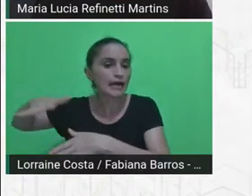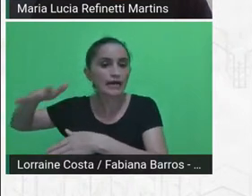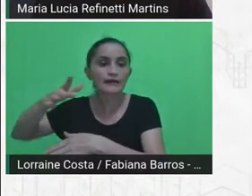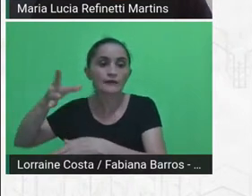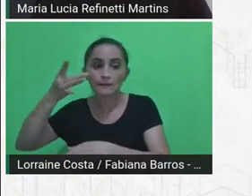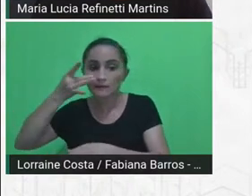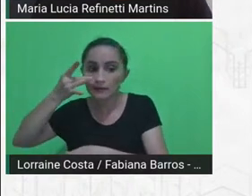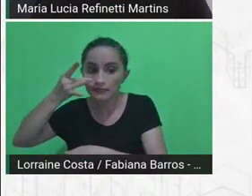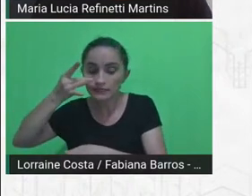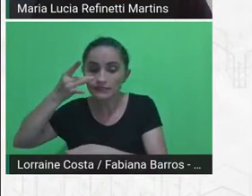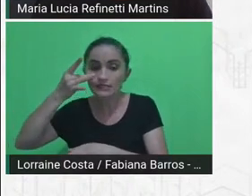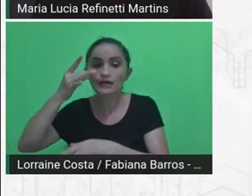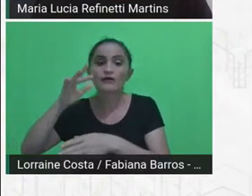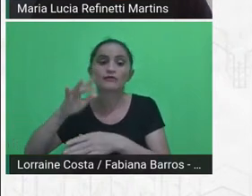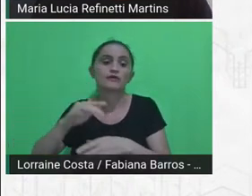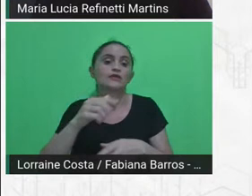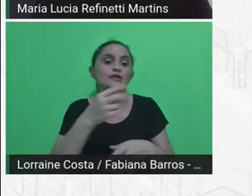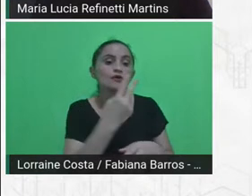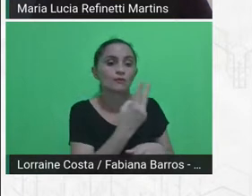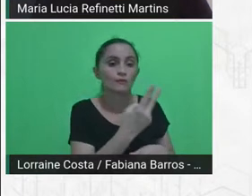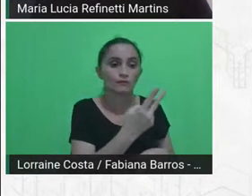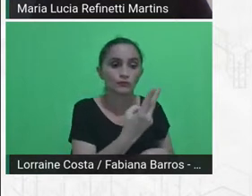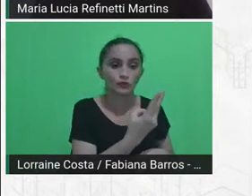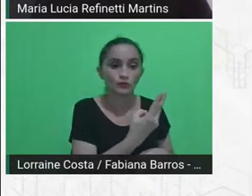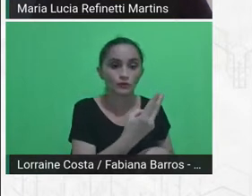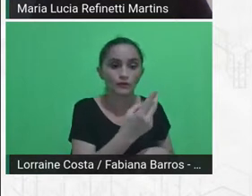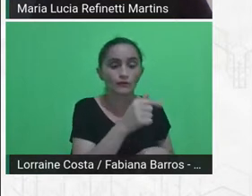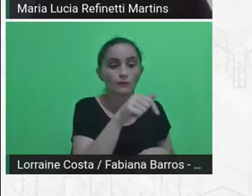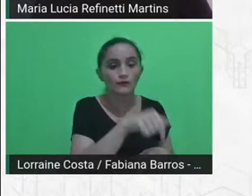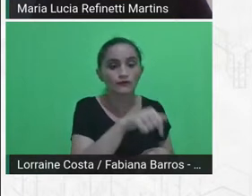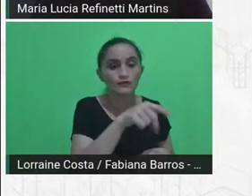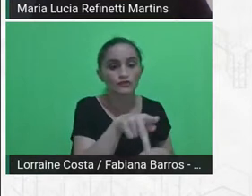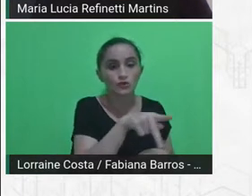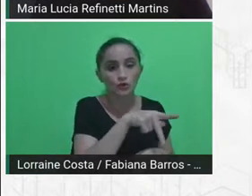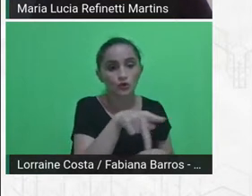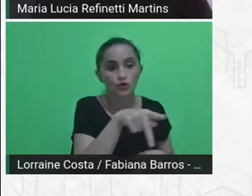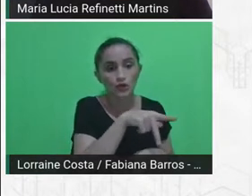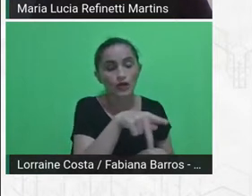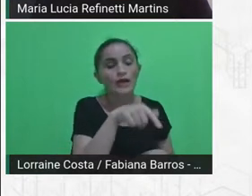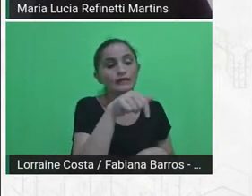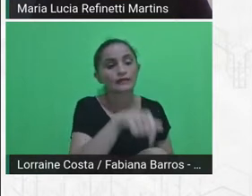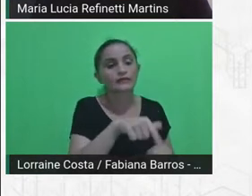residente tinha um tutor profissional.